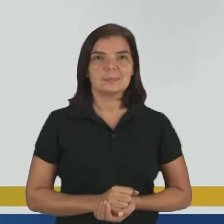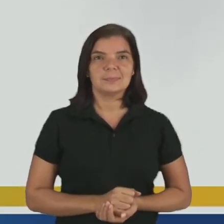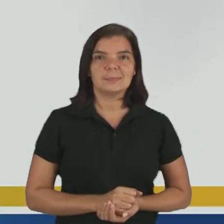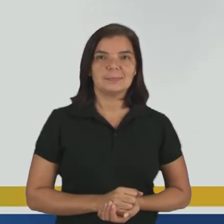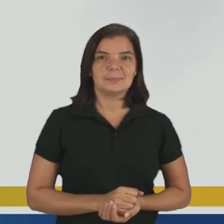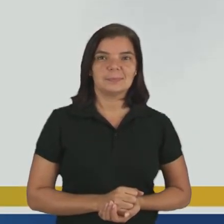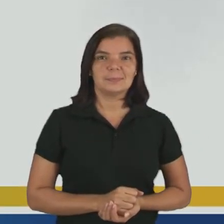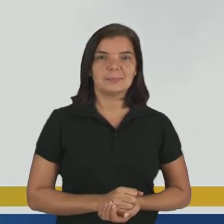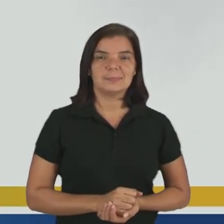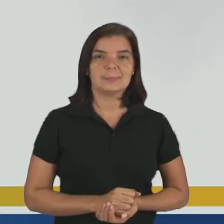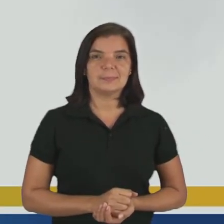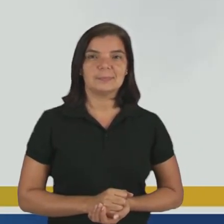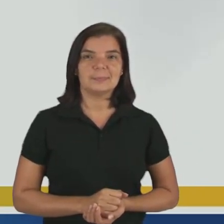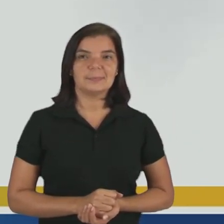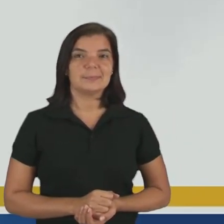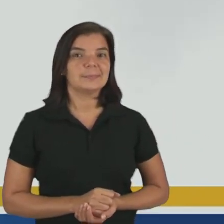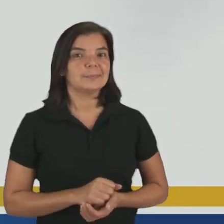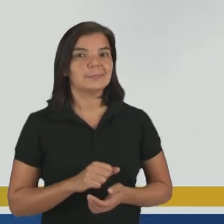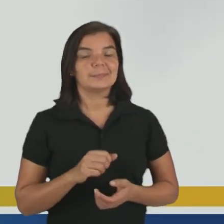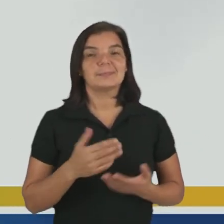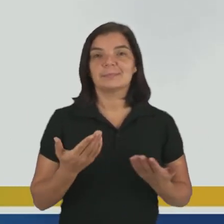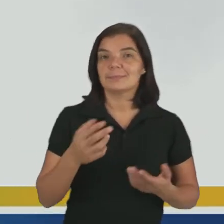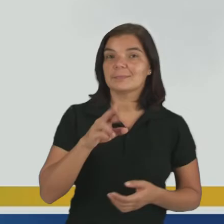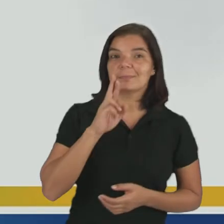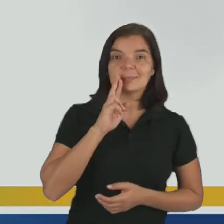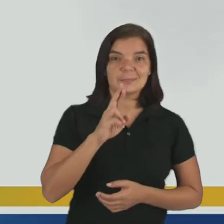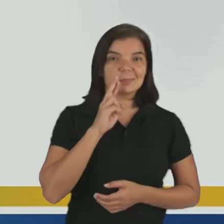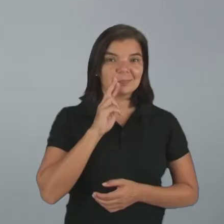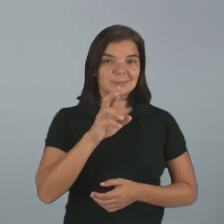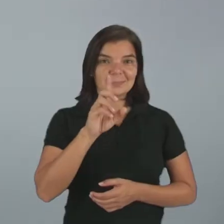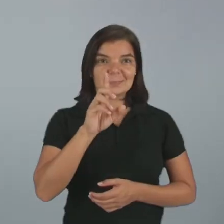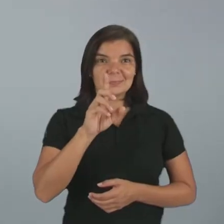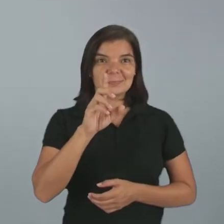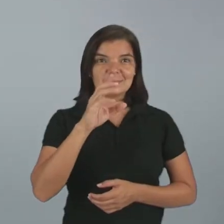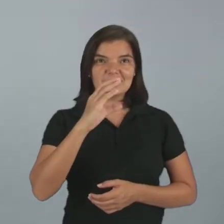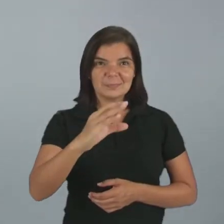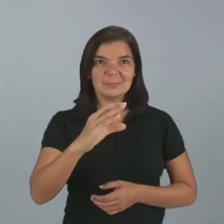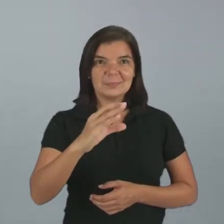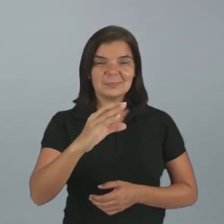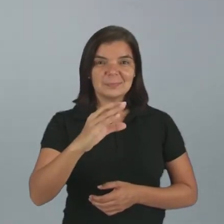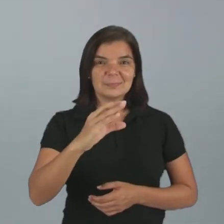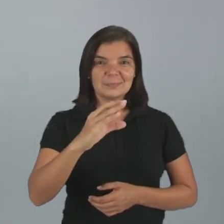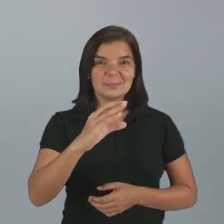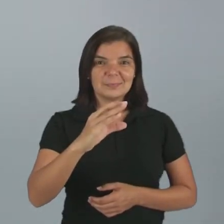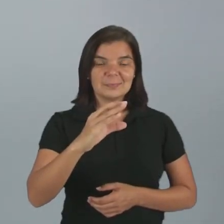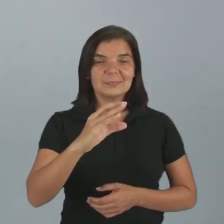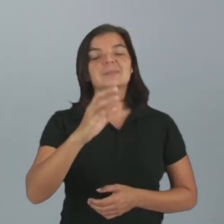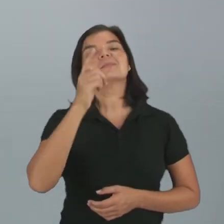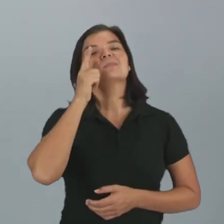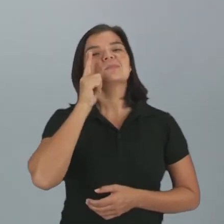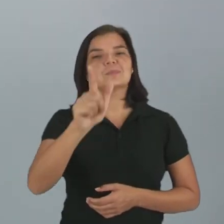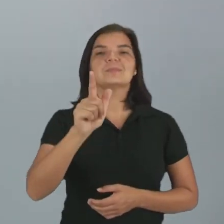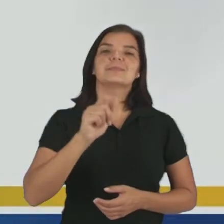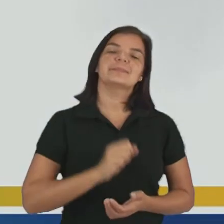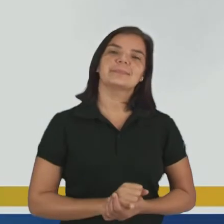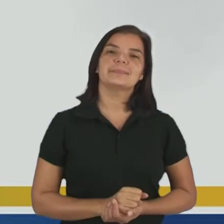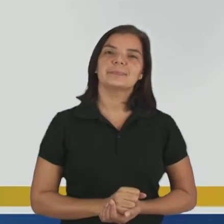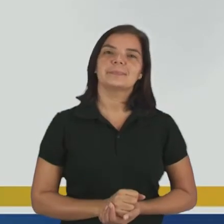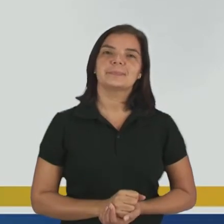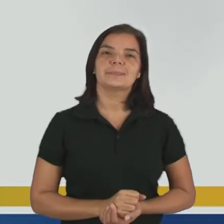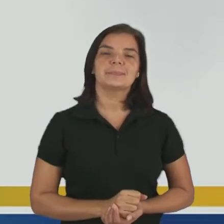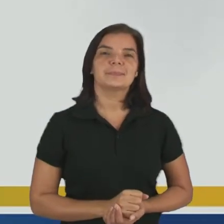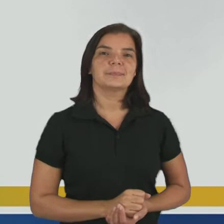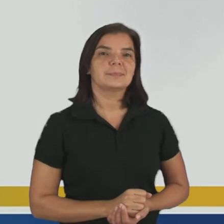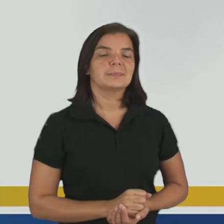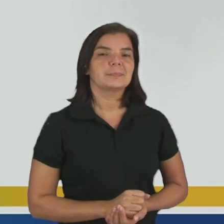letra A. Se você disse que é na letra C, você acertou, tá bom?